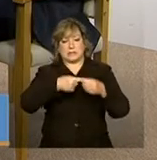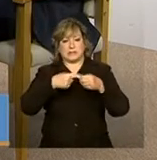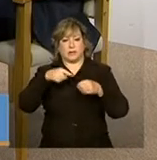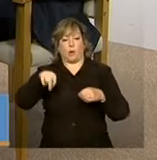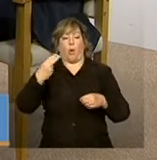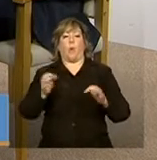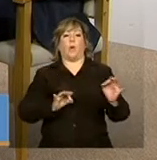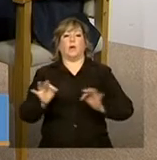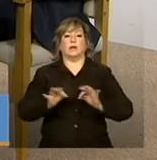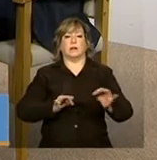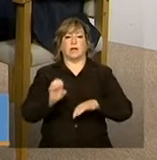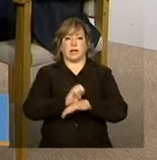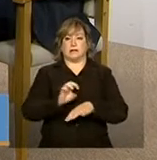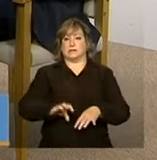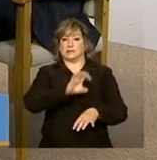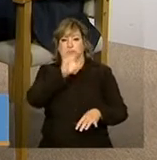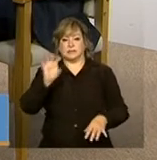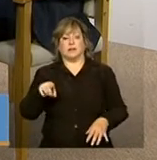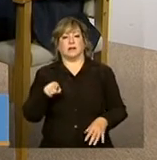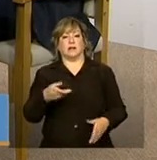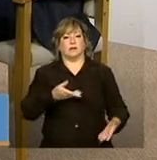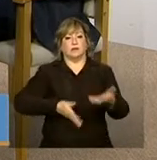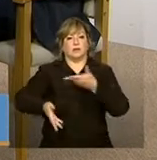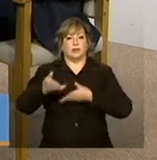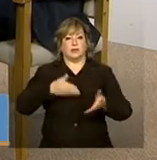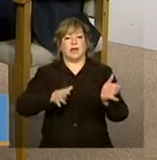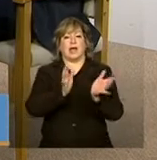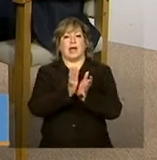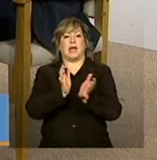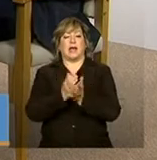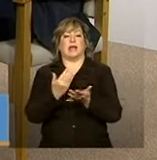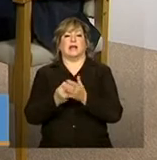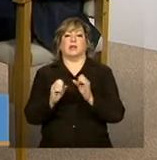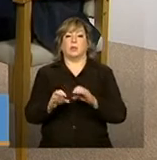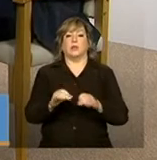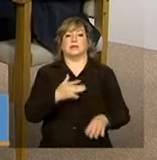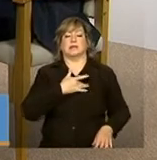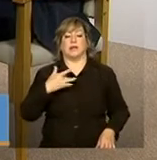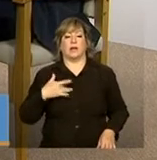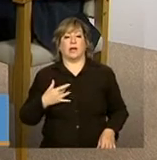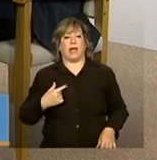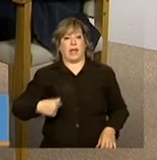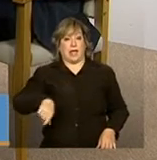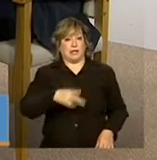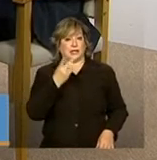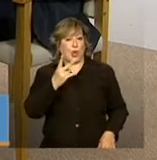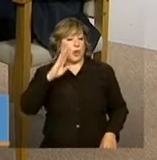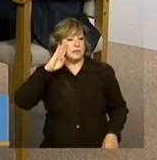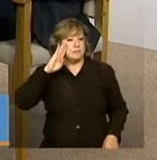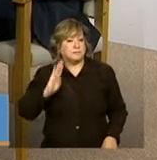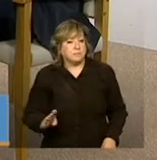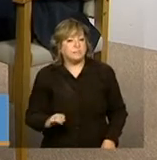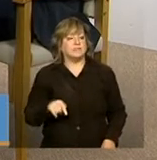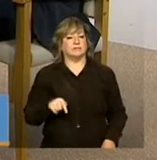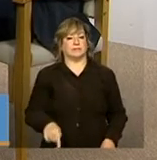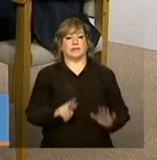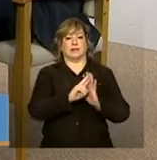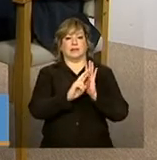estadual a articulação com as áreas de educação e saúde para que esses dois parâmetros, que também